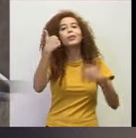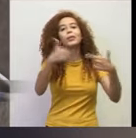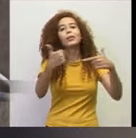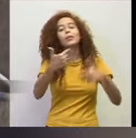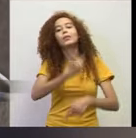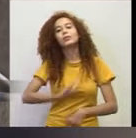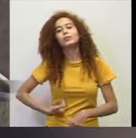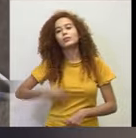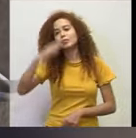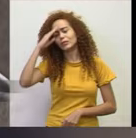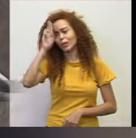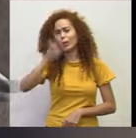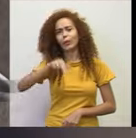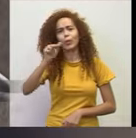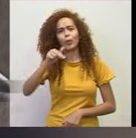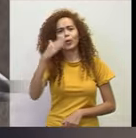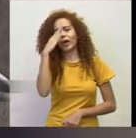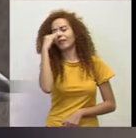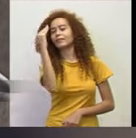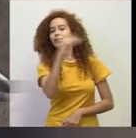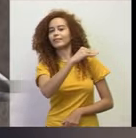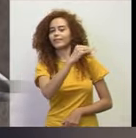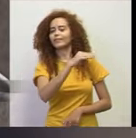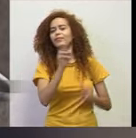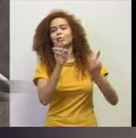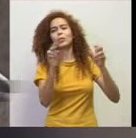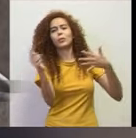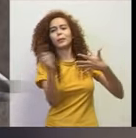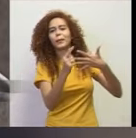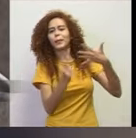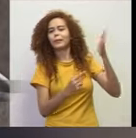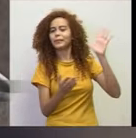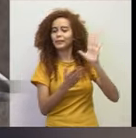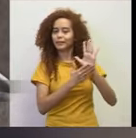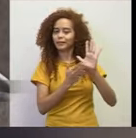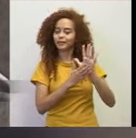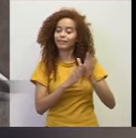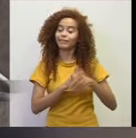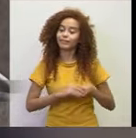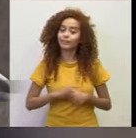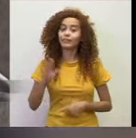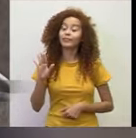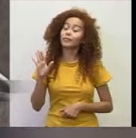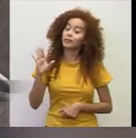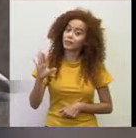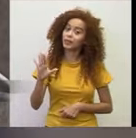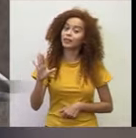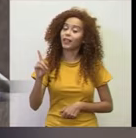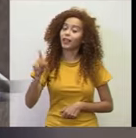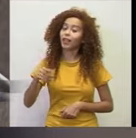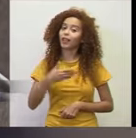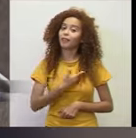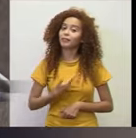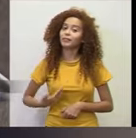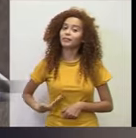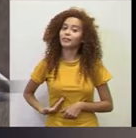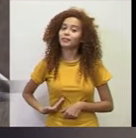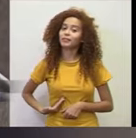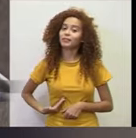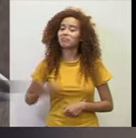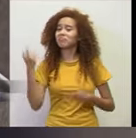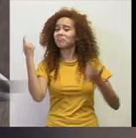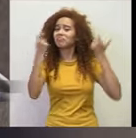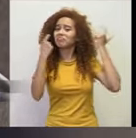Bolsonaro nunca fechou os olhos para nenhuma dessas pautas. Mas esse é o governo que não está